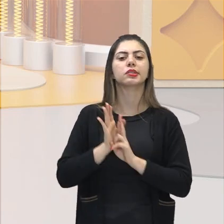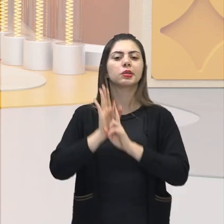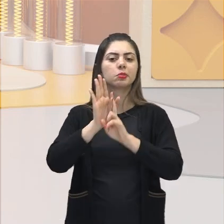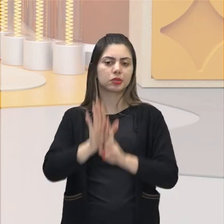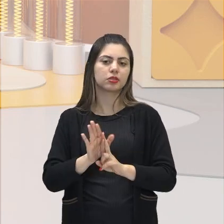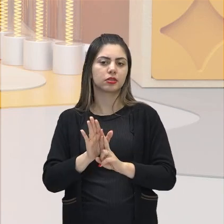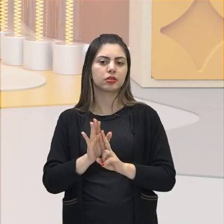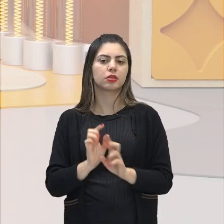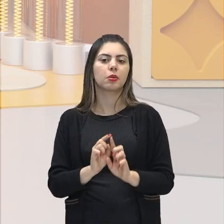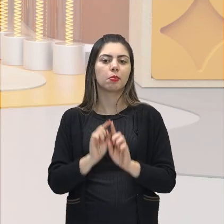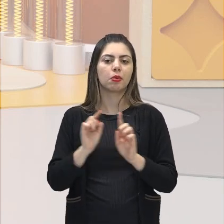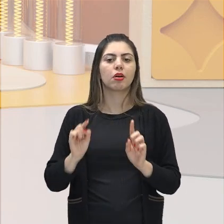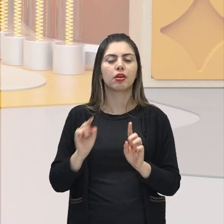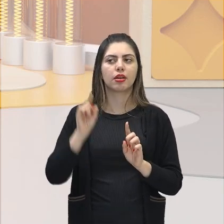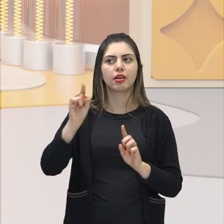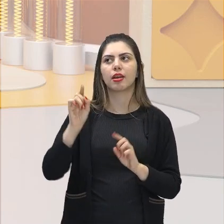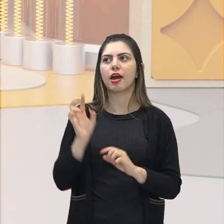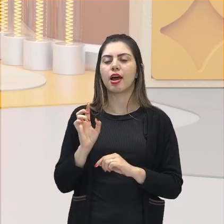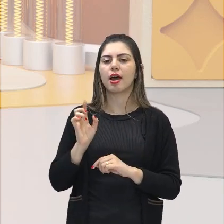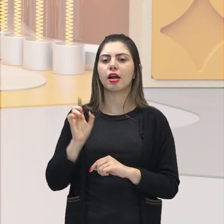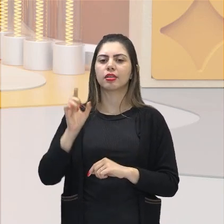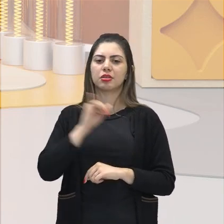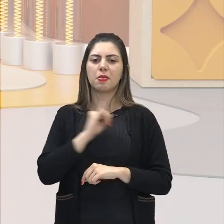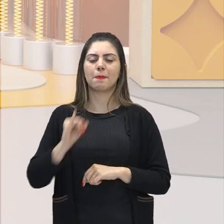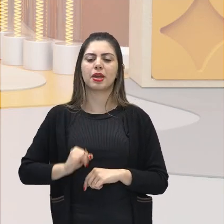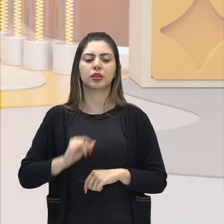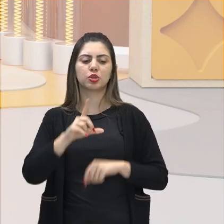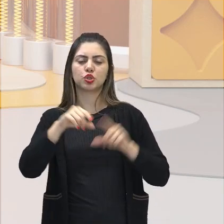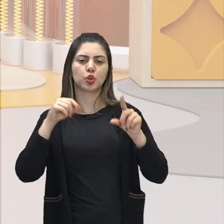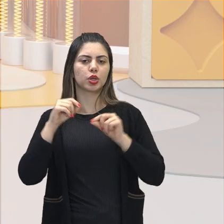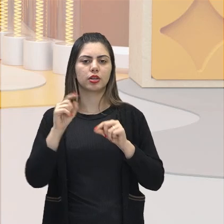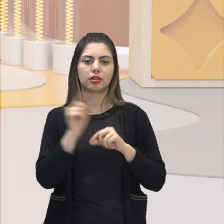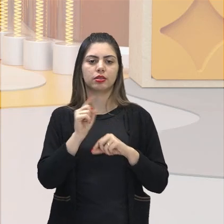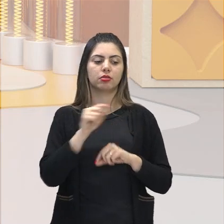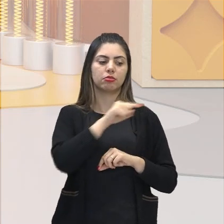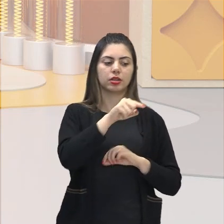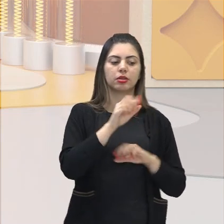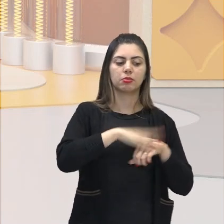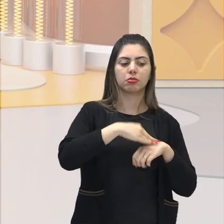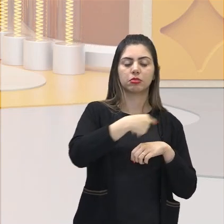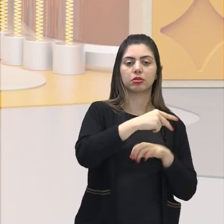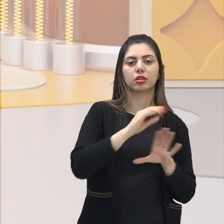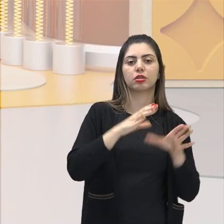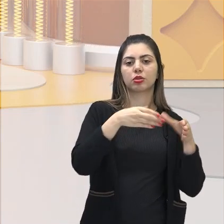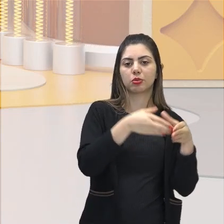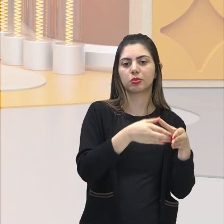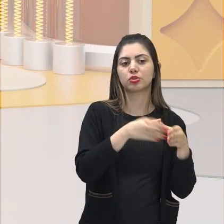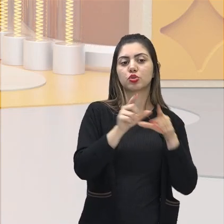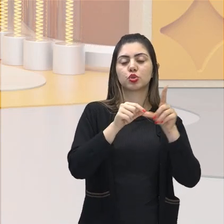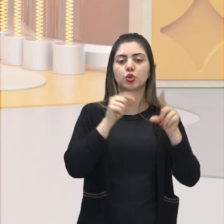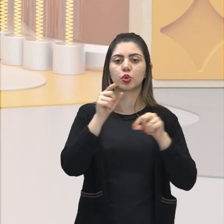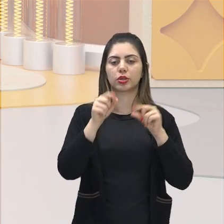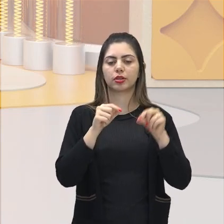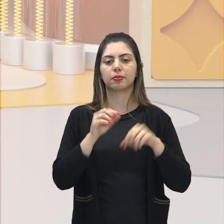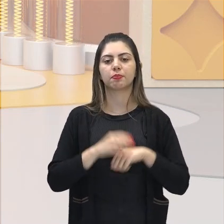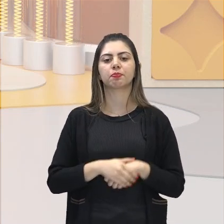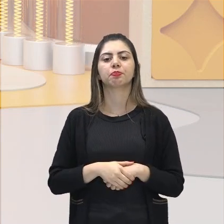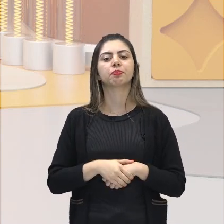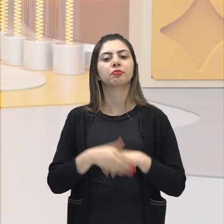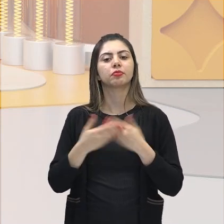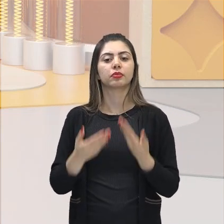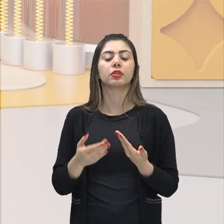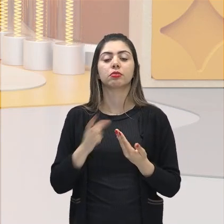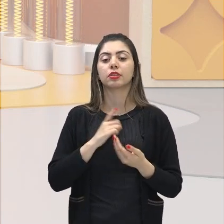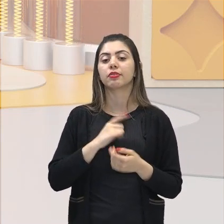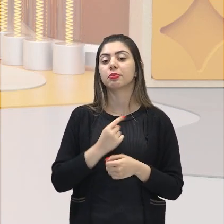indicados pelo poder central. Pudessem votar e escolher seus próprios representantes políticos. Então, venceu as primeiras eleições